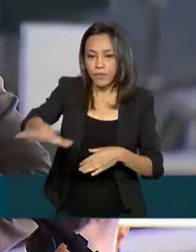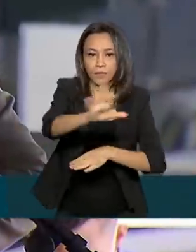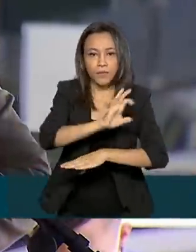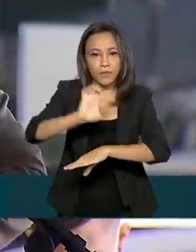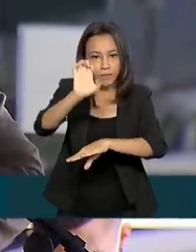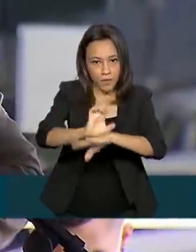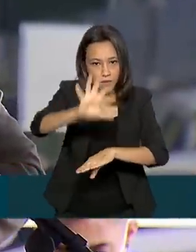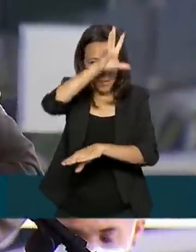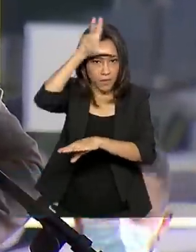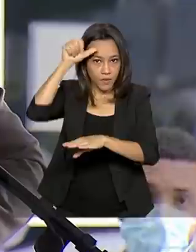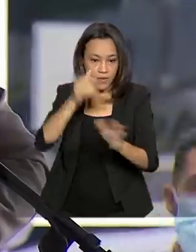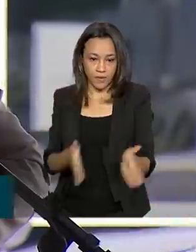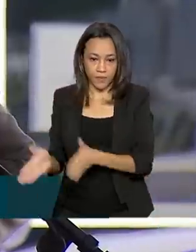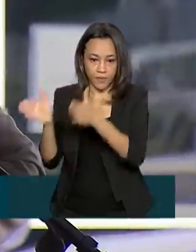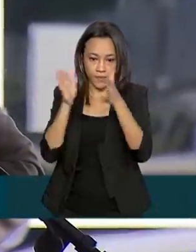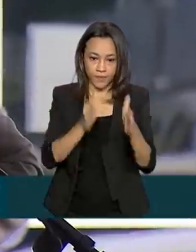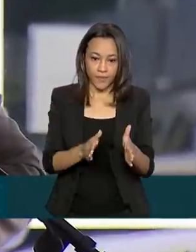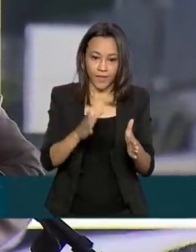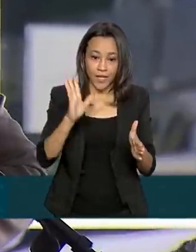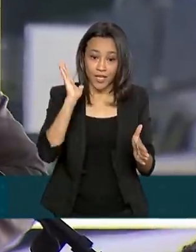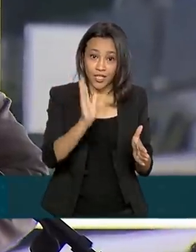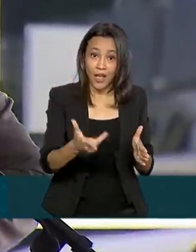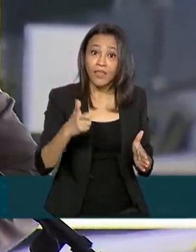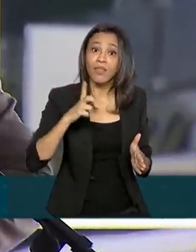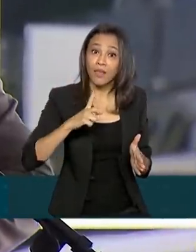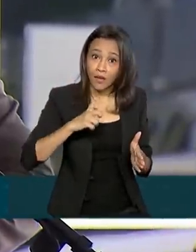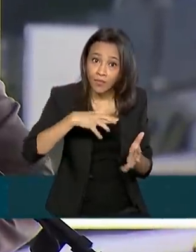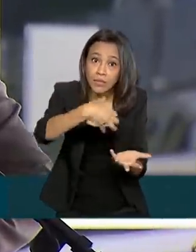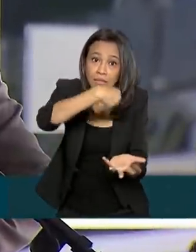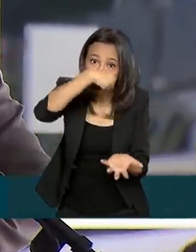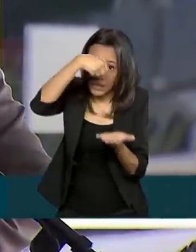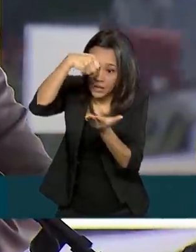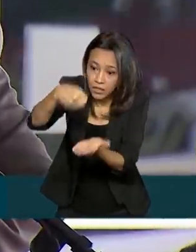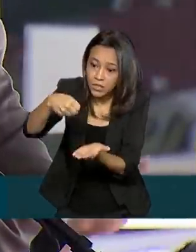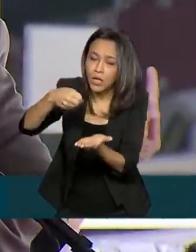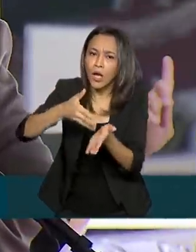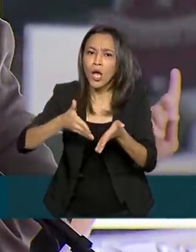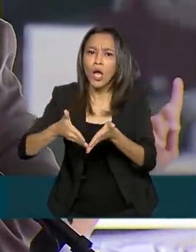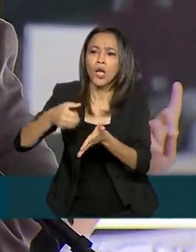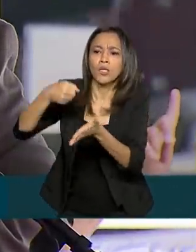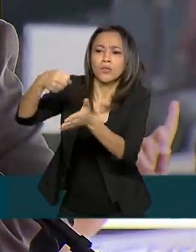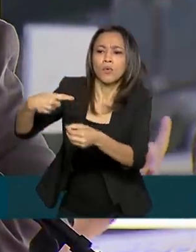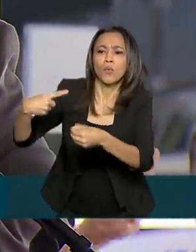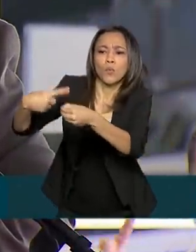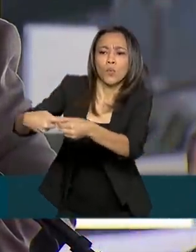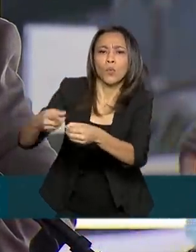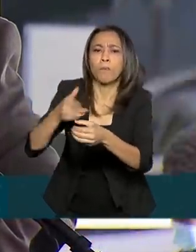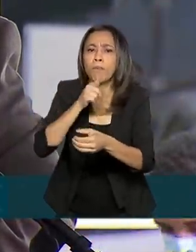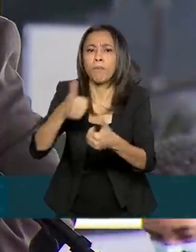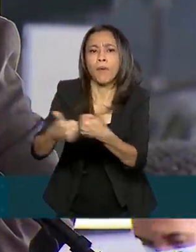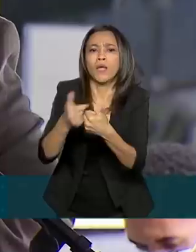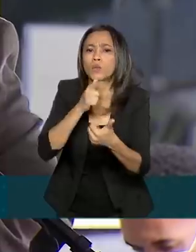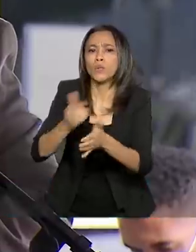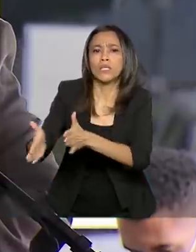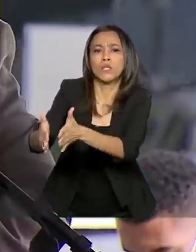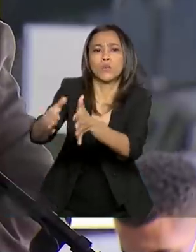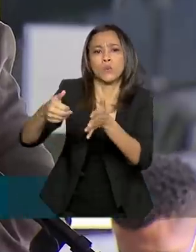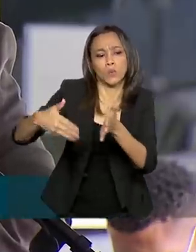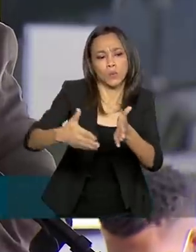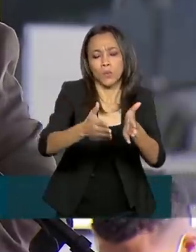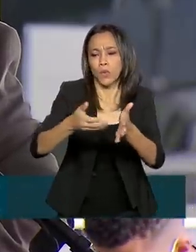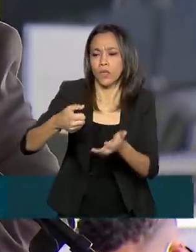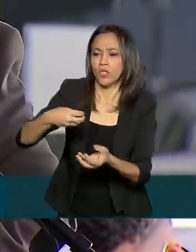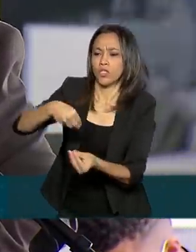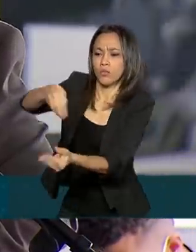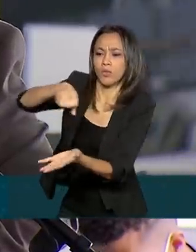cestas navegando na calha do rio Purus. Já temos cestas navegando na calha do rio Javari. Em breve,